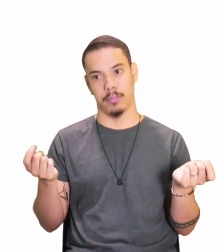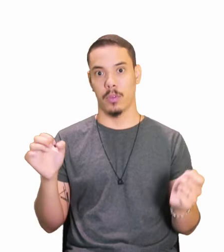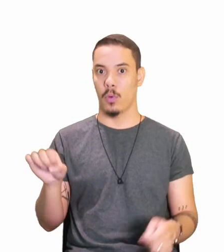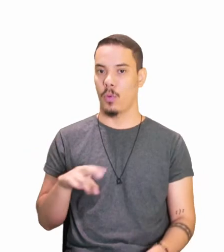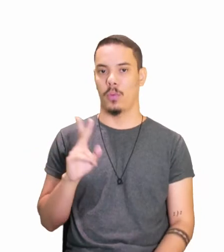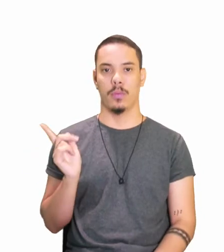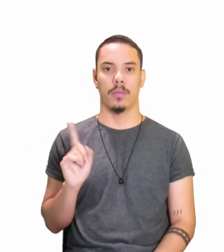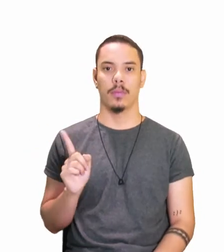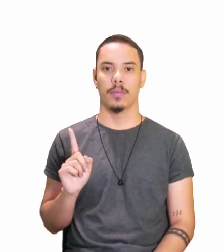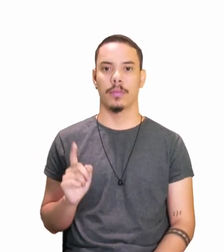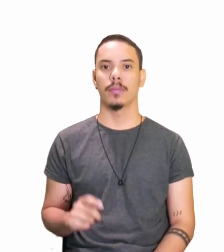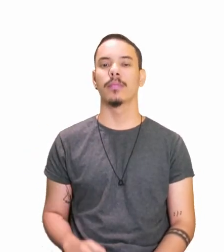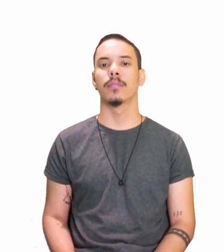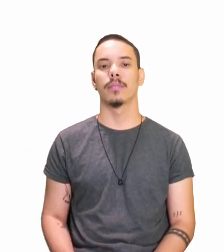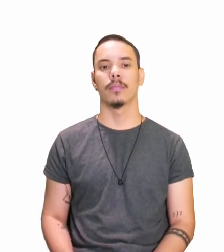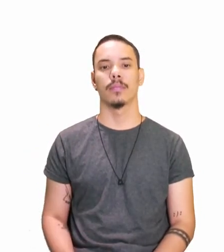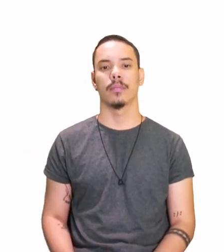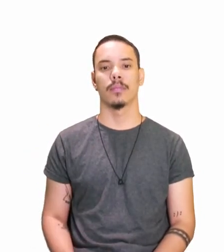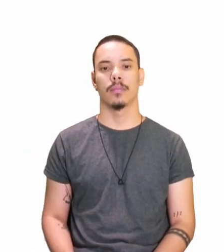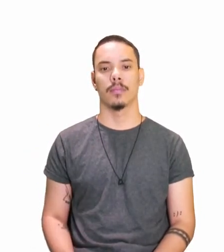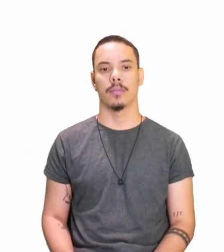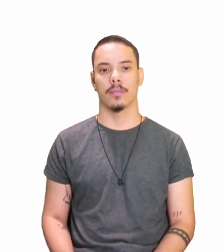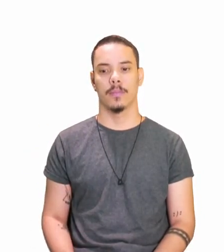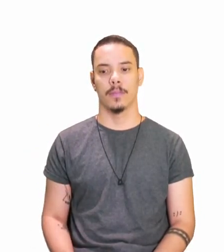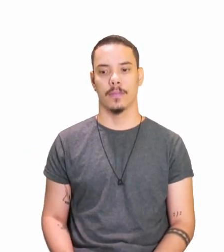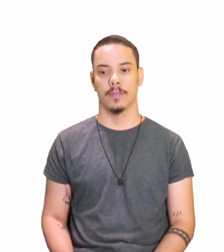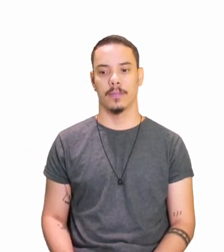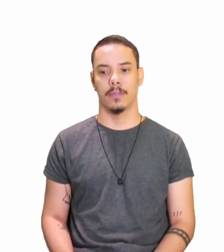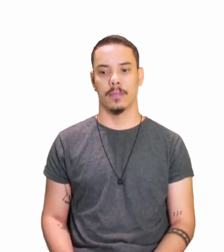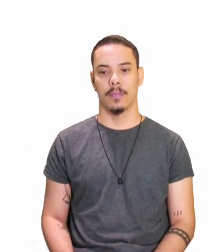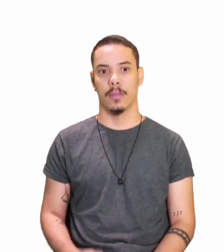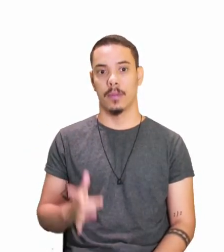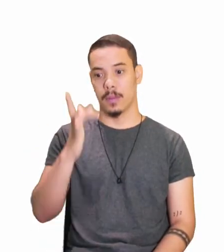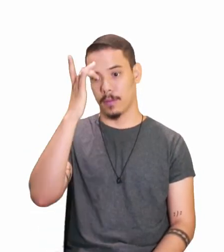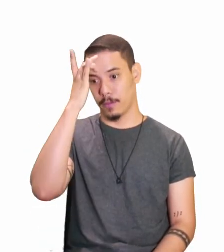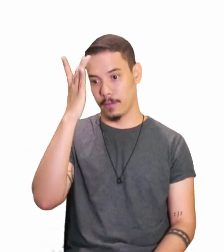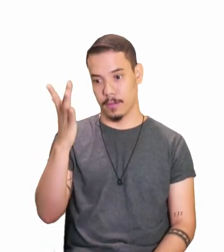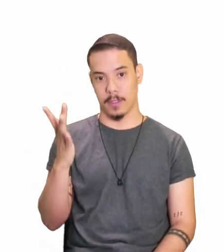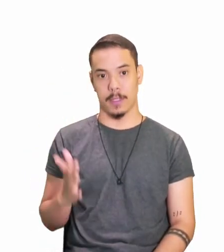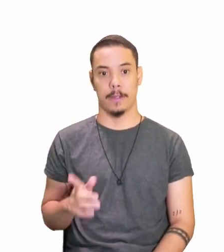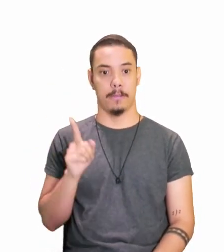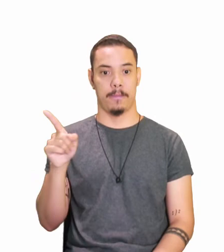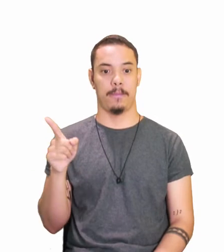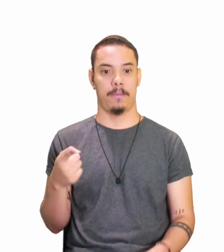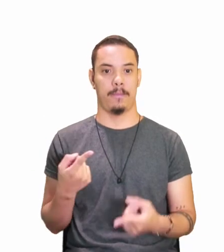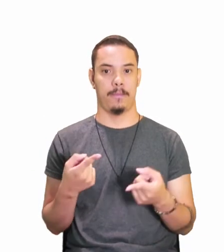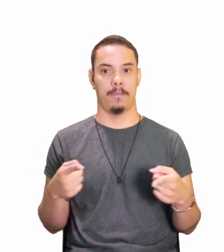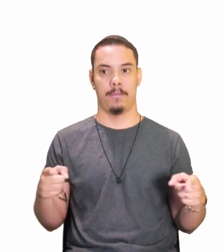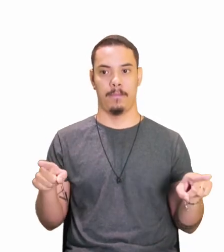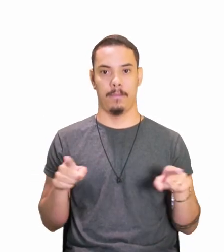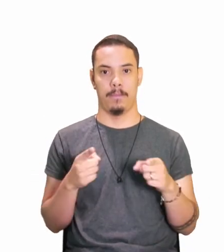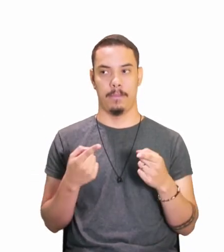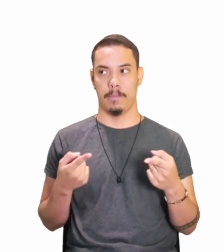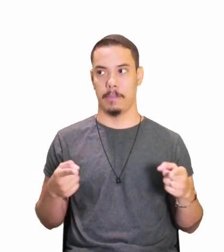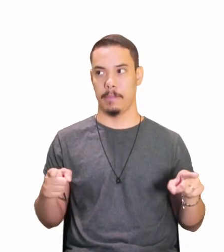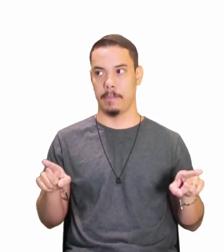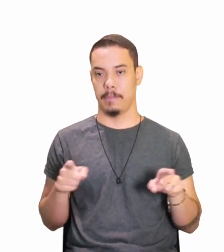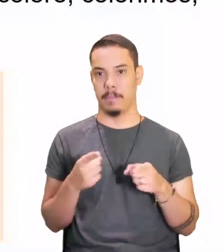ou não, belezinha? muito fácil, né? Isso aqui é uma música, tá bom, Amazinho?